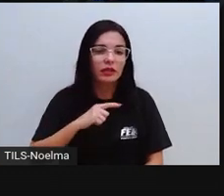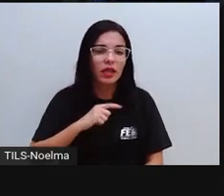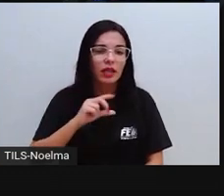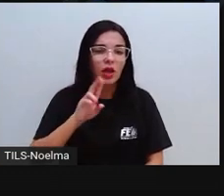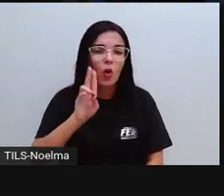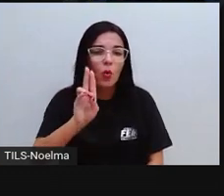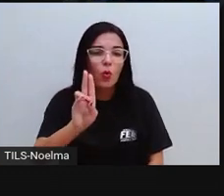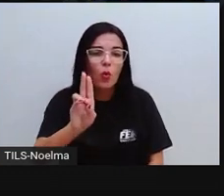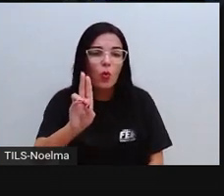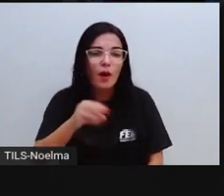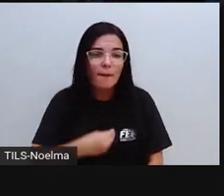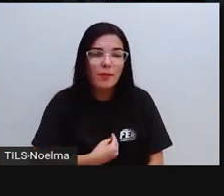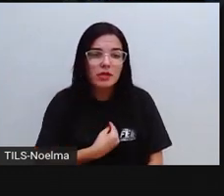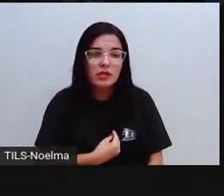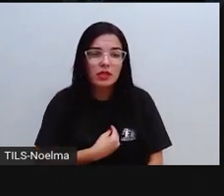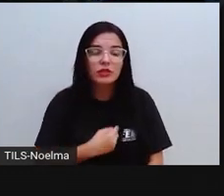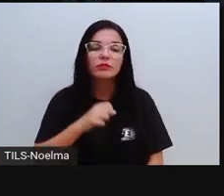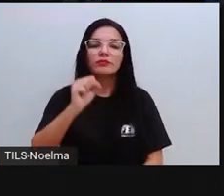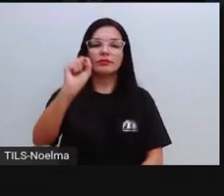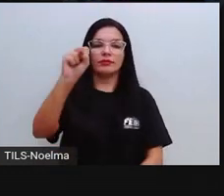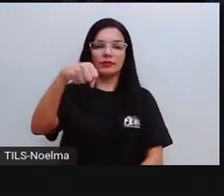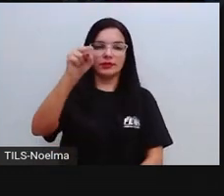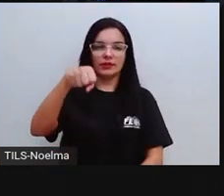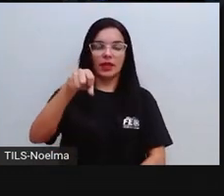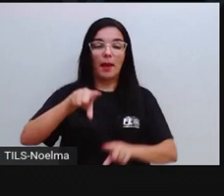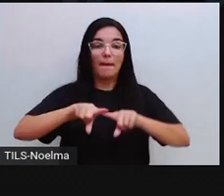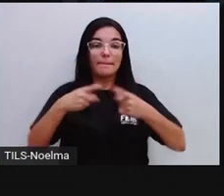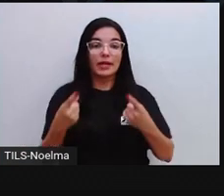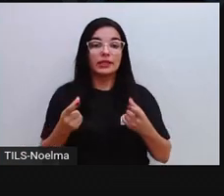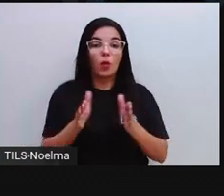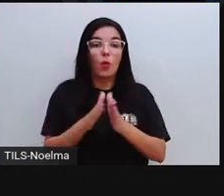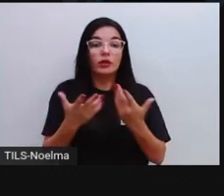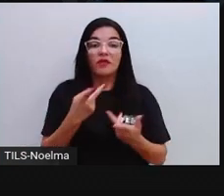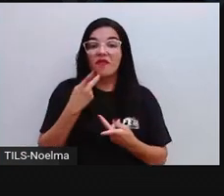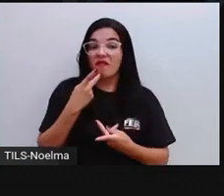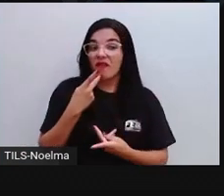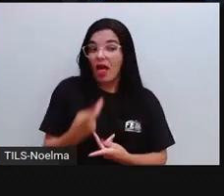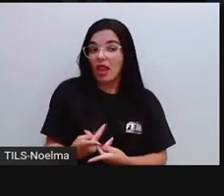palavra. Mas quando pronunciamos, nós pronunciamos esse U?